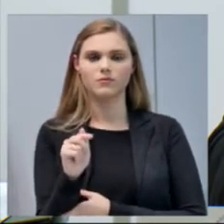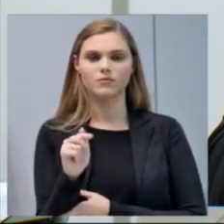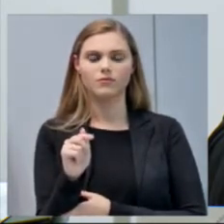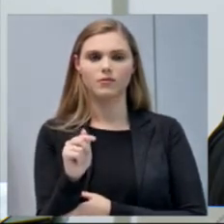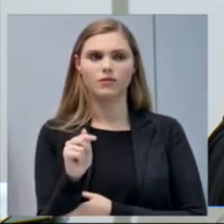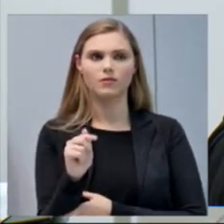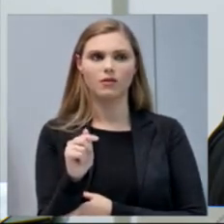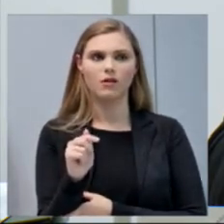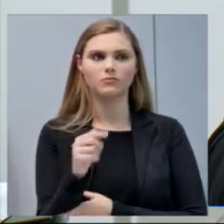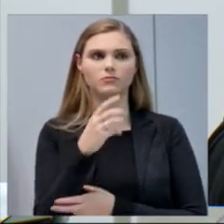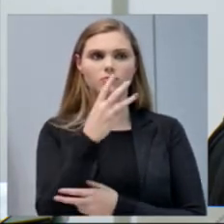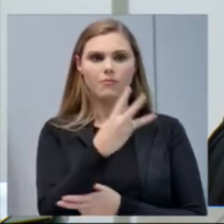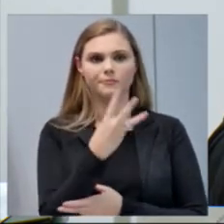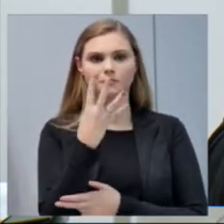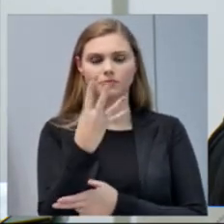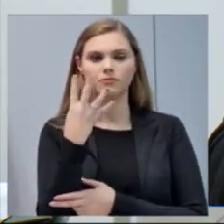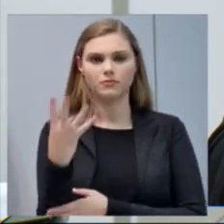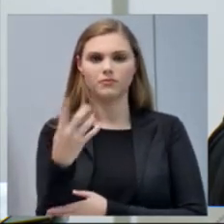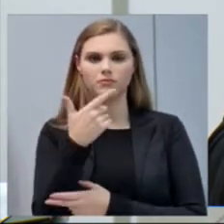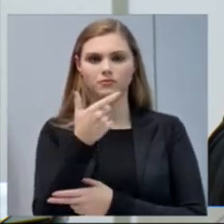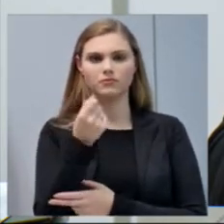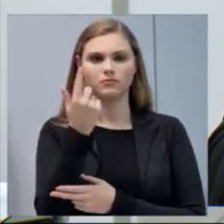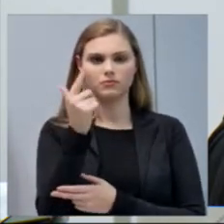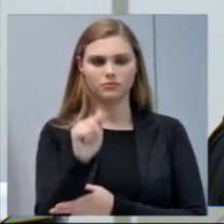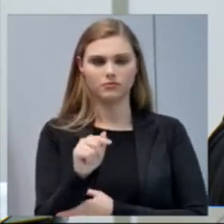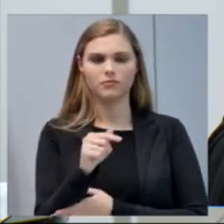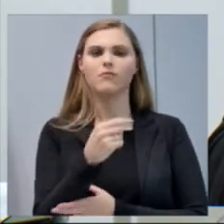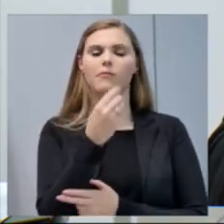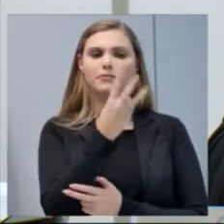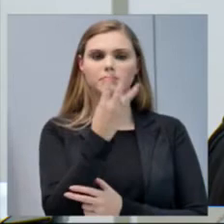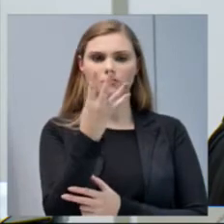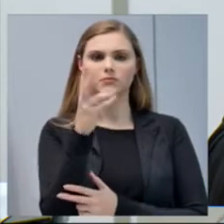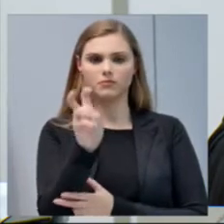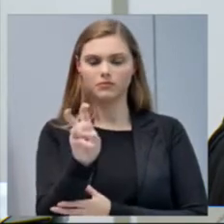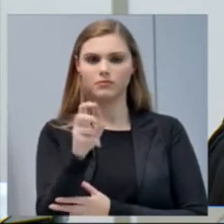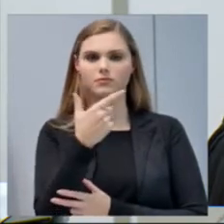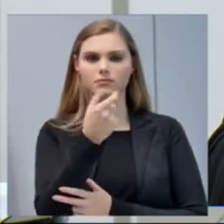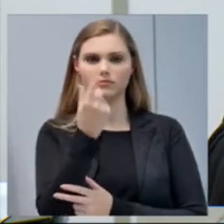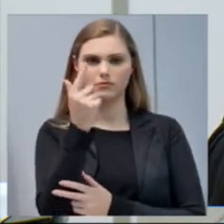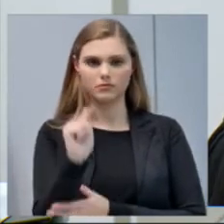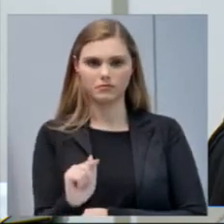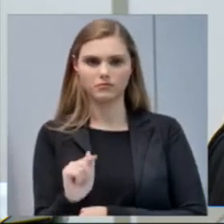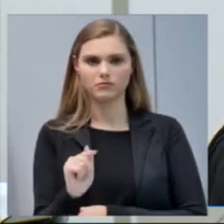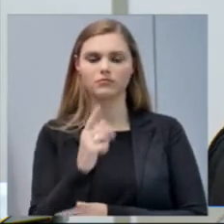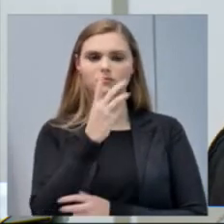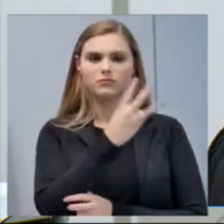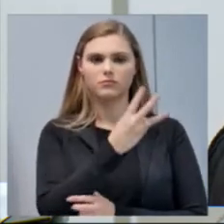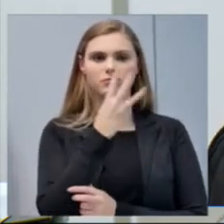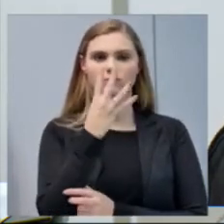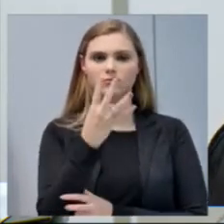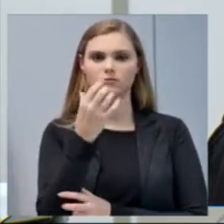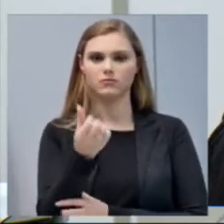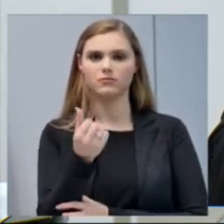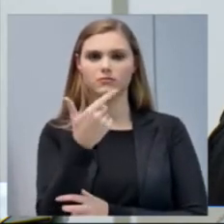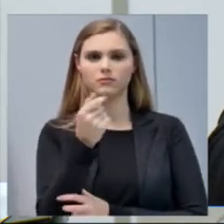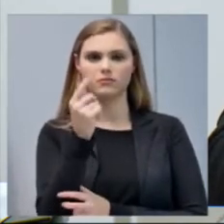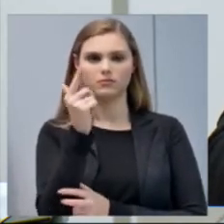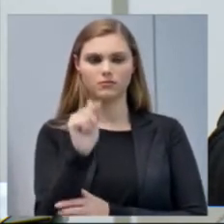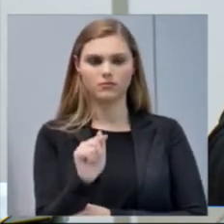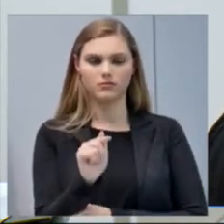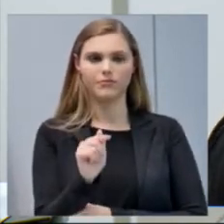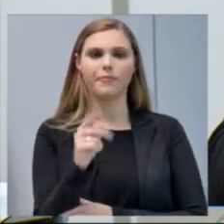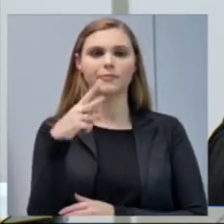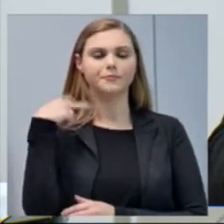344 de 2017, 345 de 2017, 346 de 2017, do